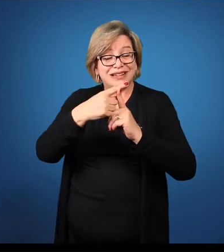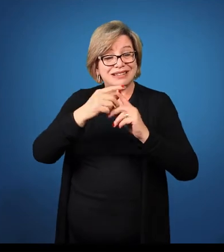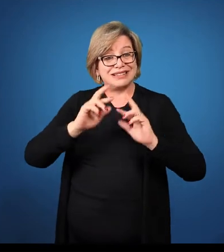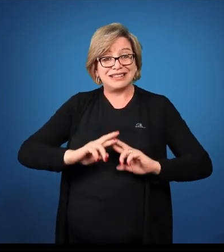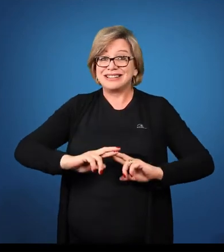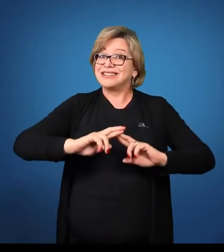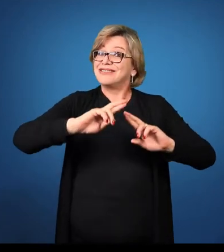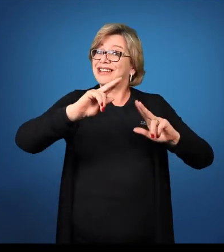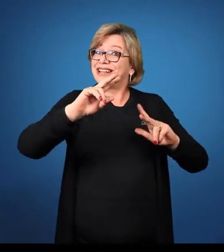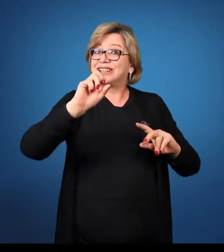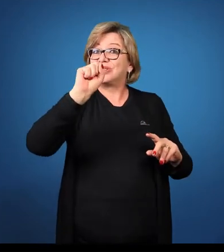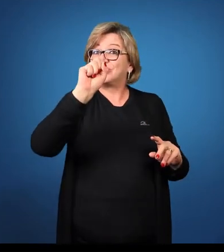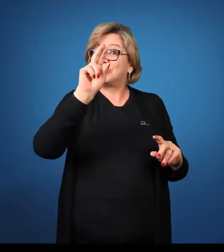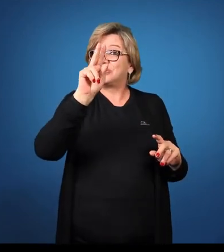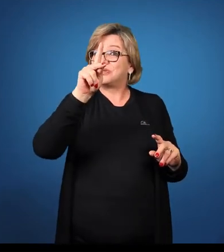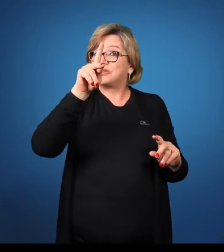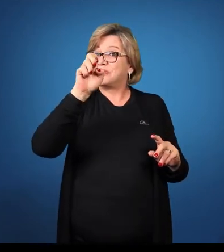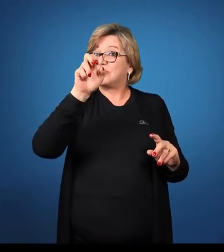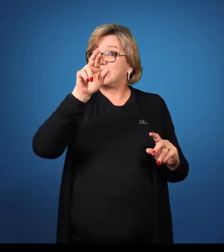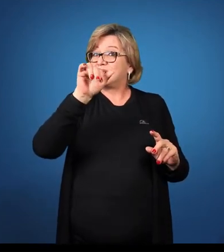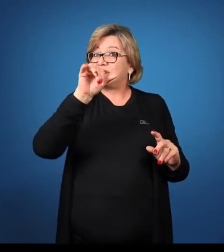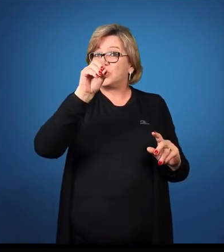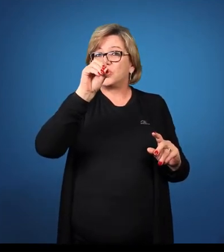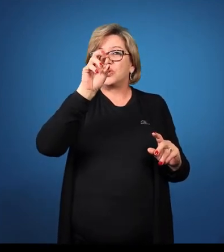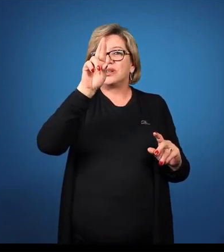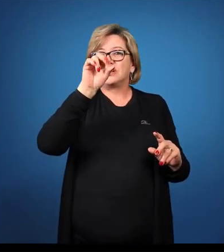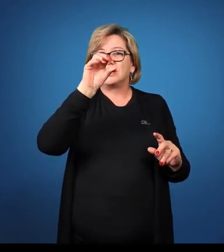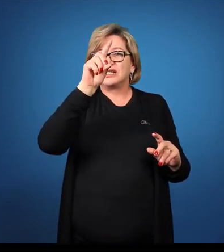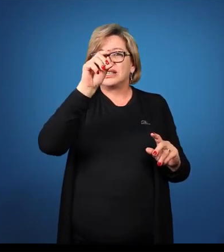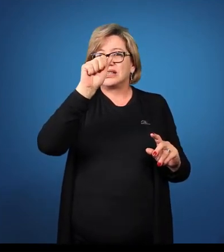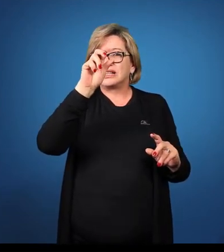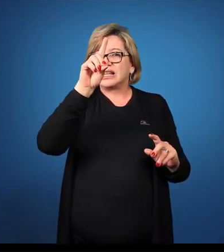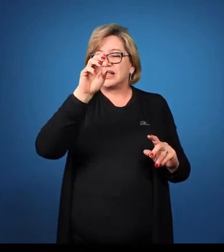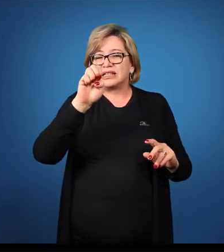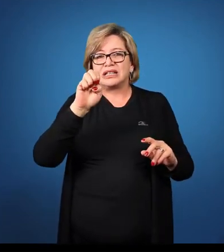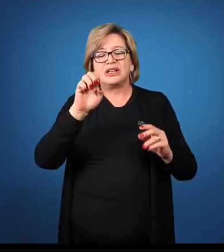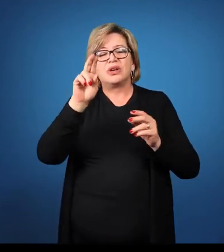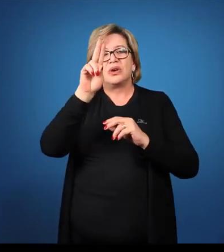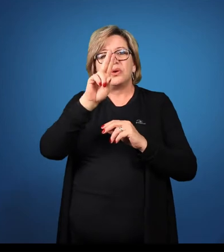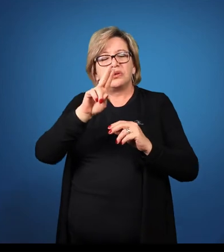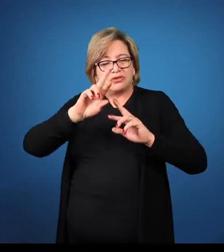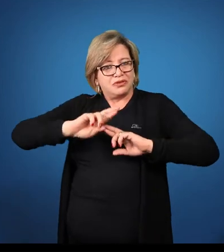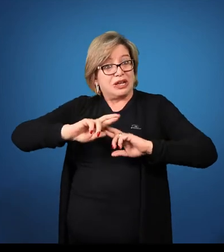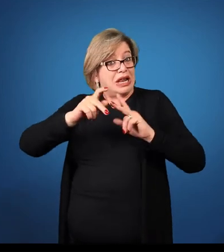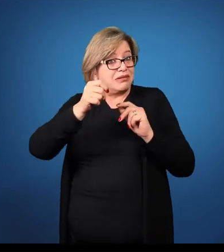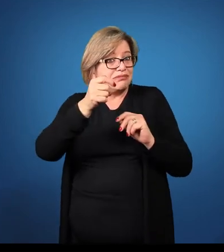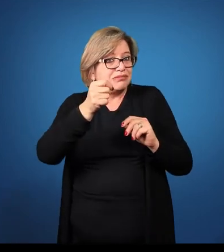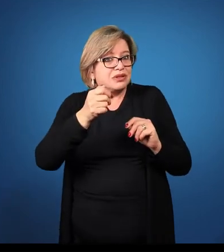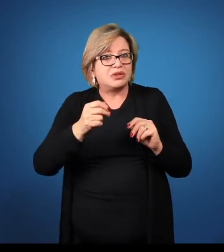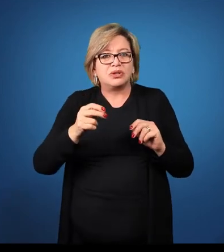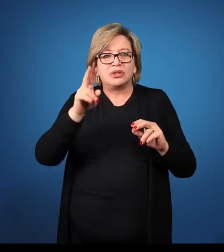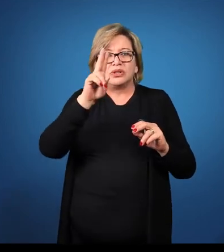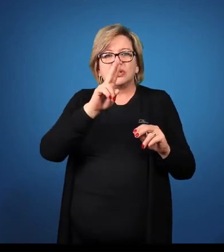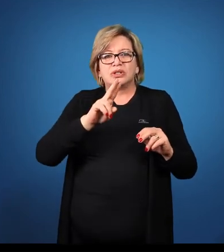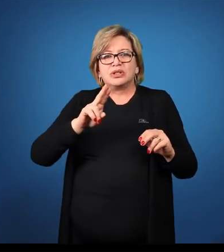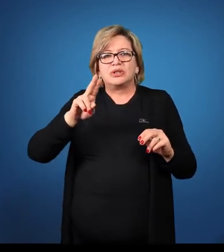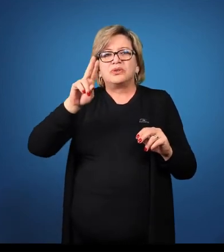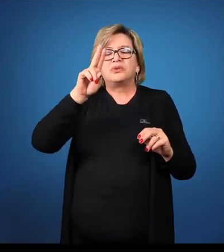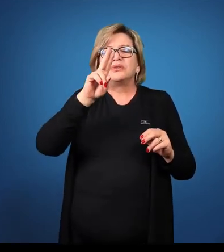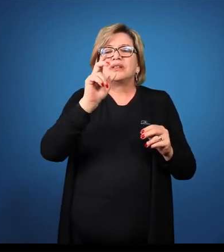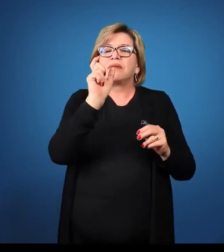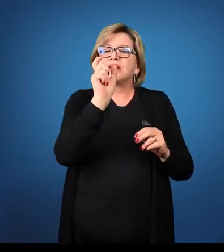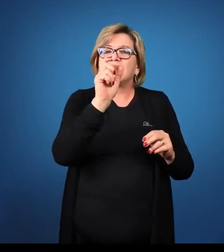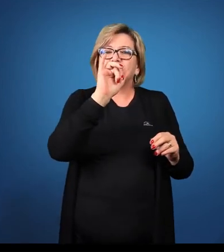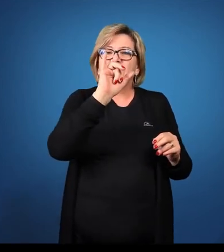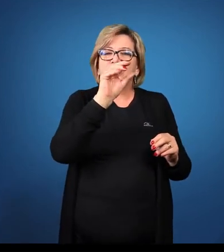diferente um pouquinho. Então, você vai acrescentar-se ao sufixo a palavra Ioannis.